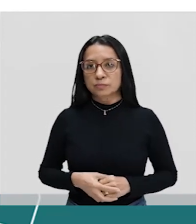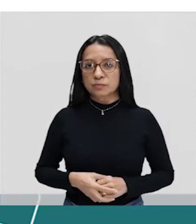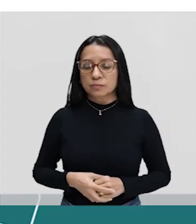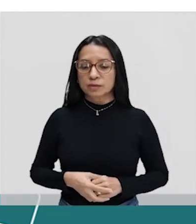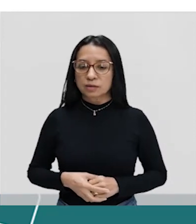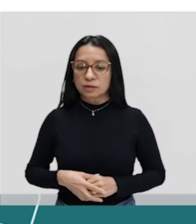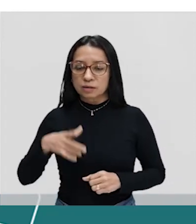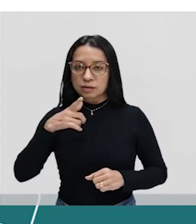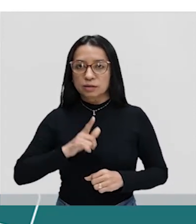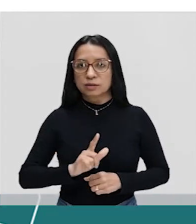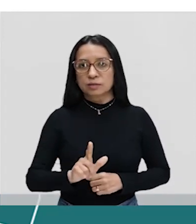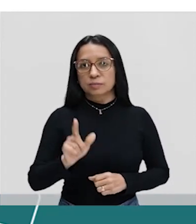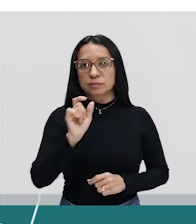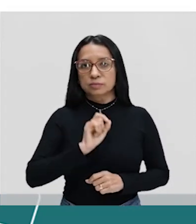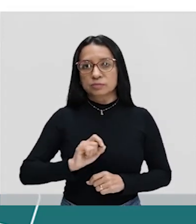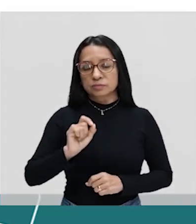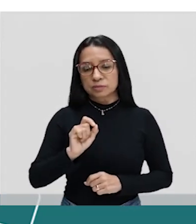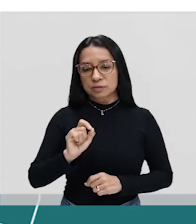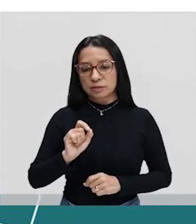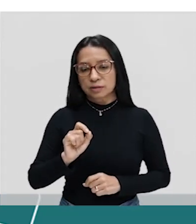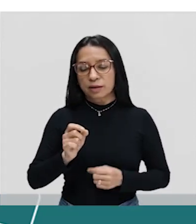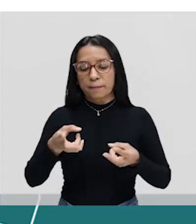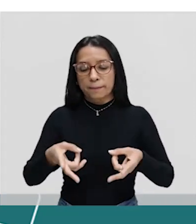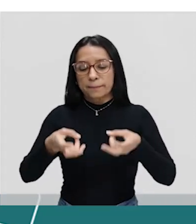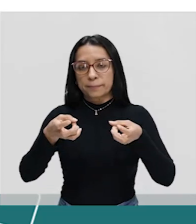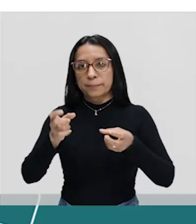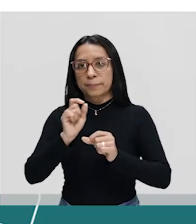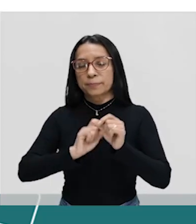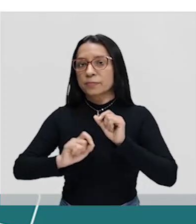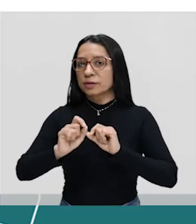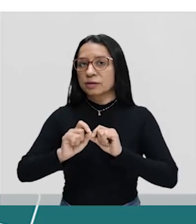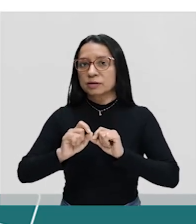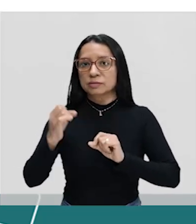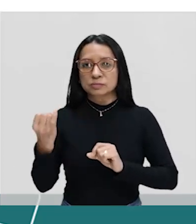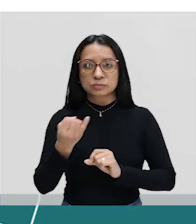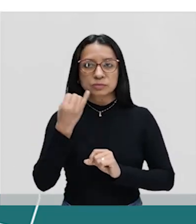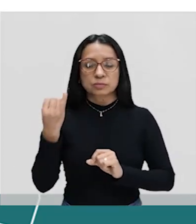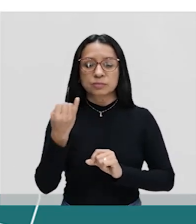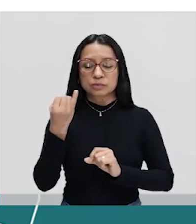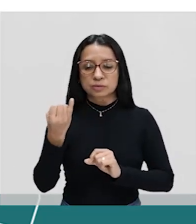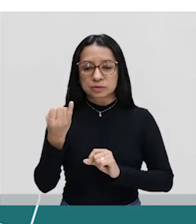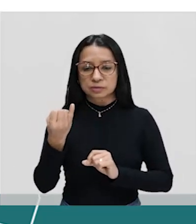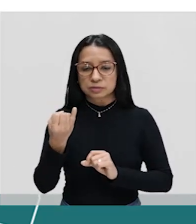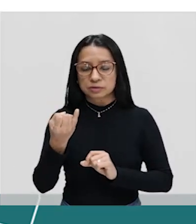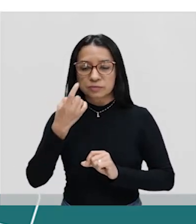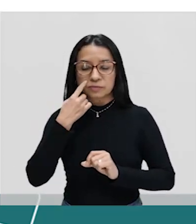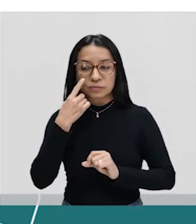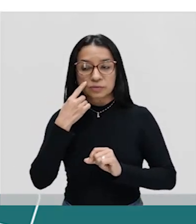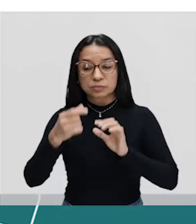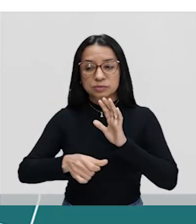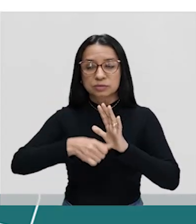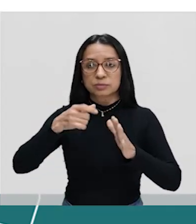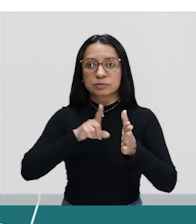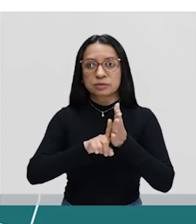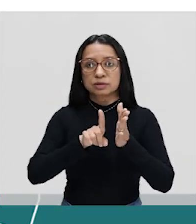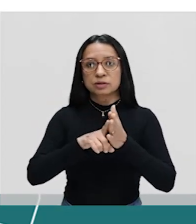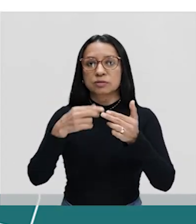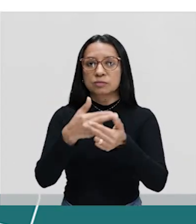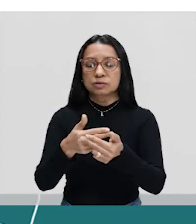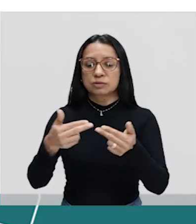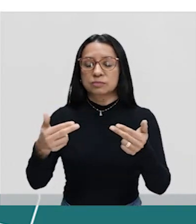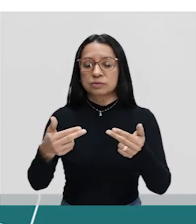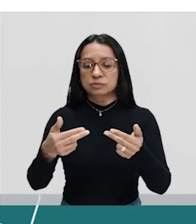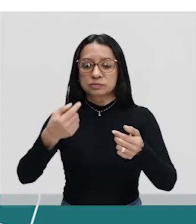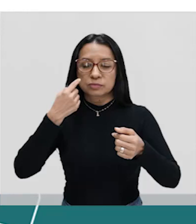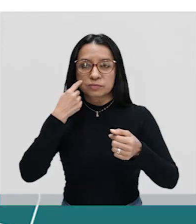Reforço, né, que, para que você perceba isso, seria interessante. Nós vimos na primeira questão com os elementos. Você